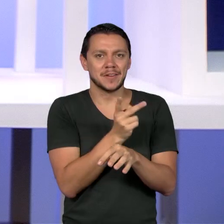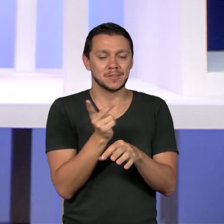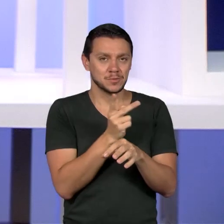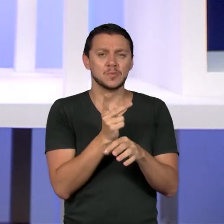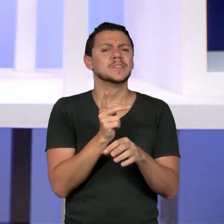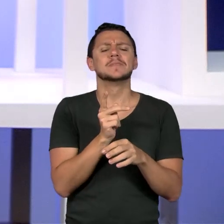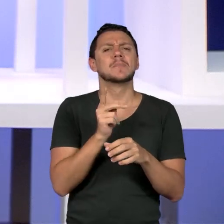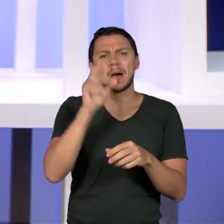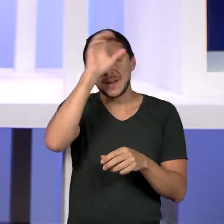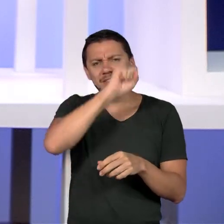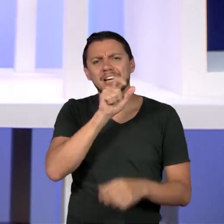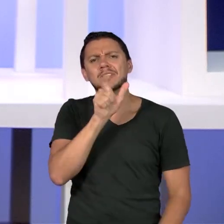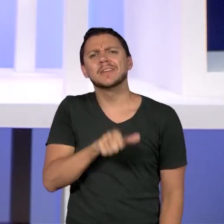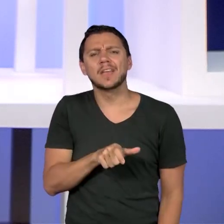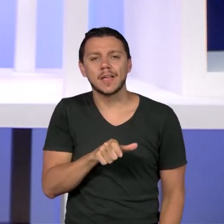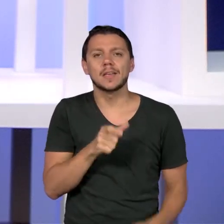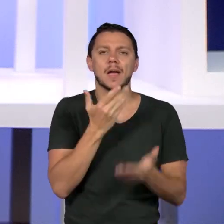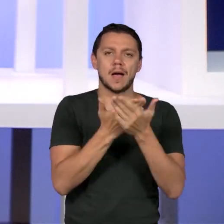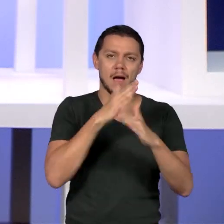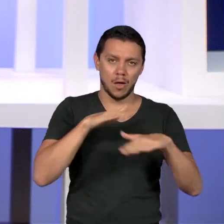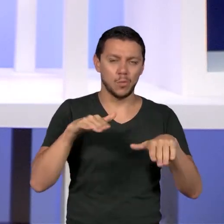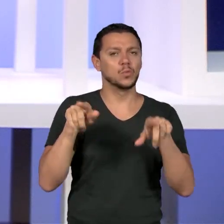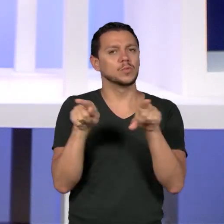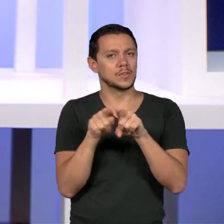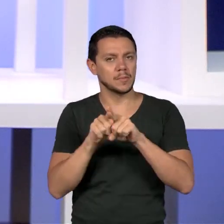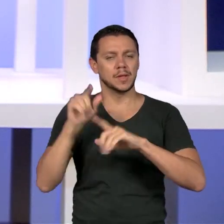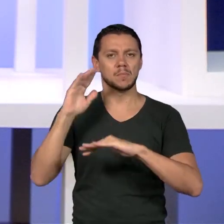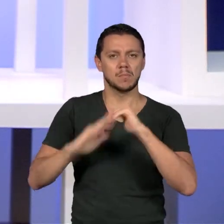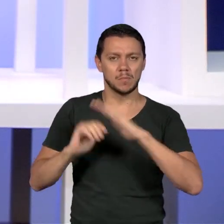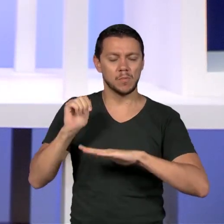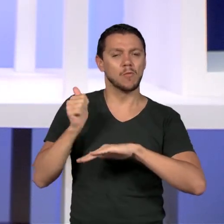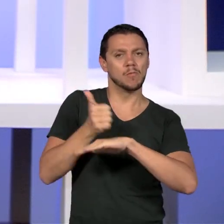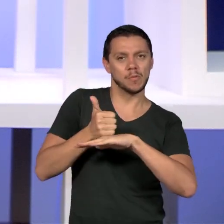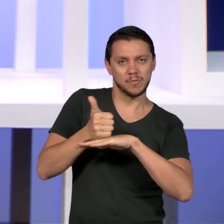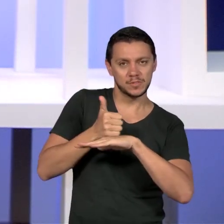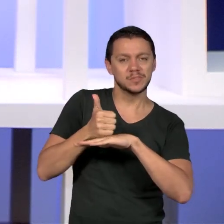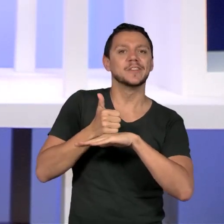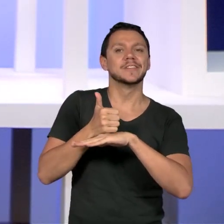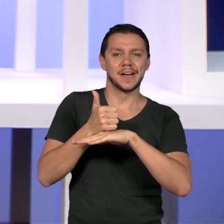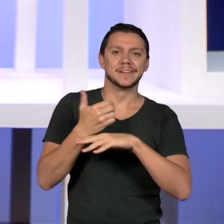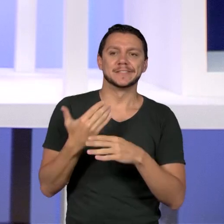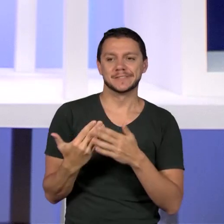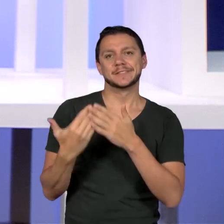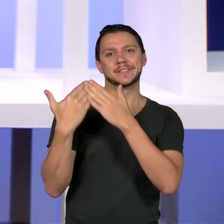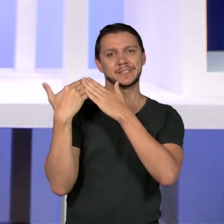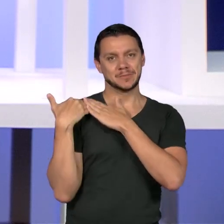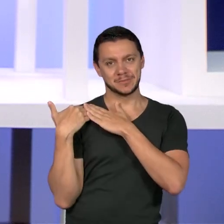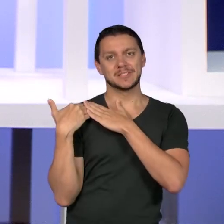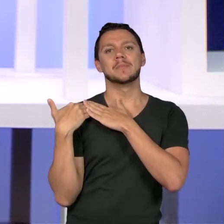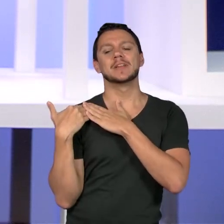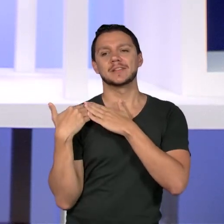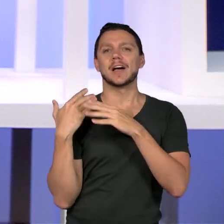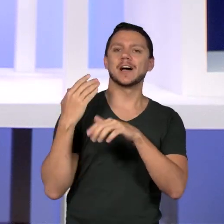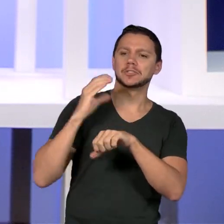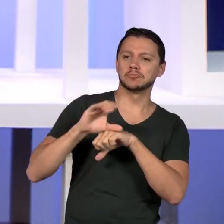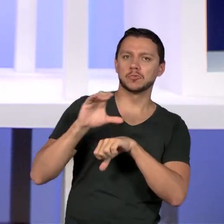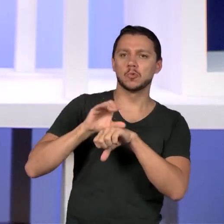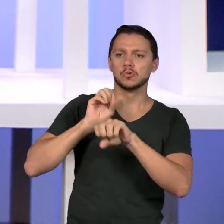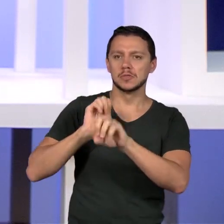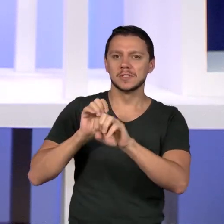dos profissionais pelos quais ele se responsabiliza pela formação.